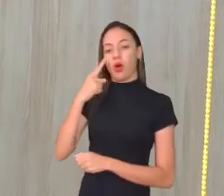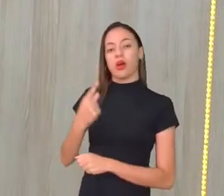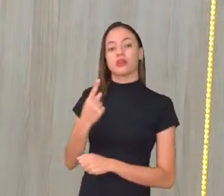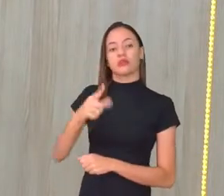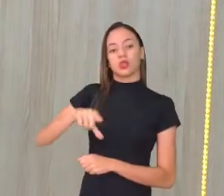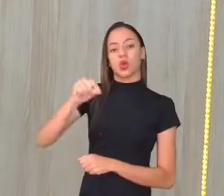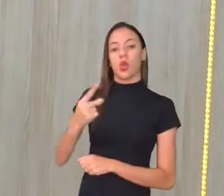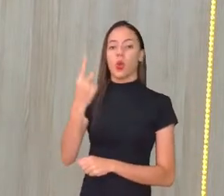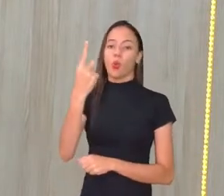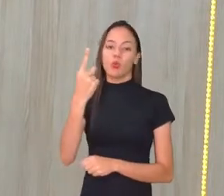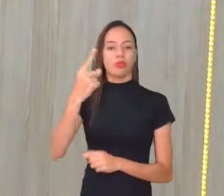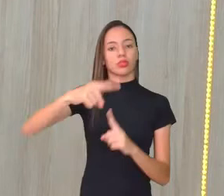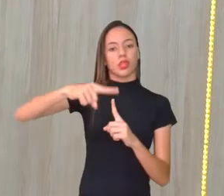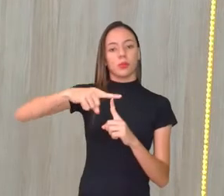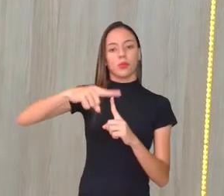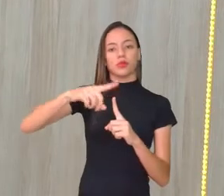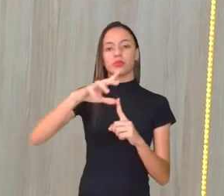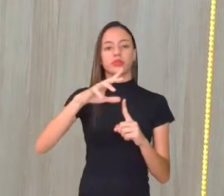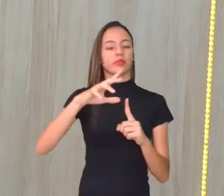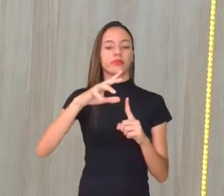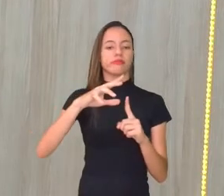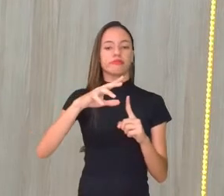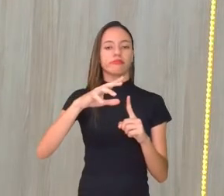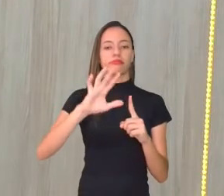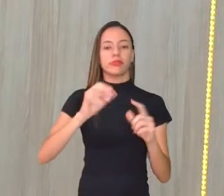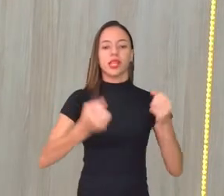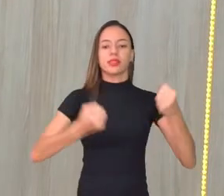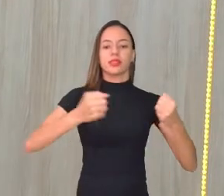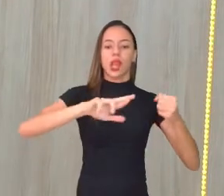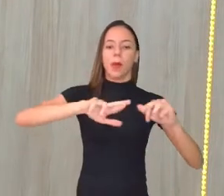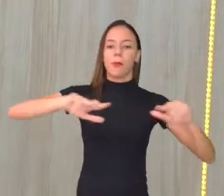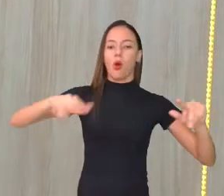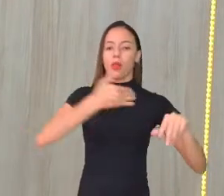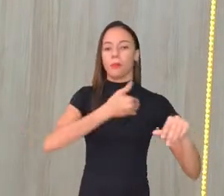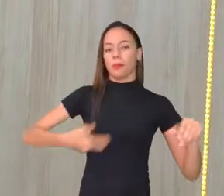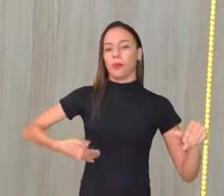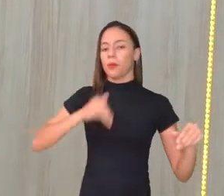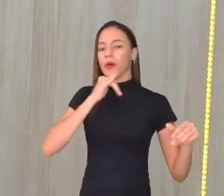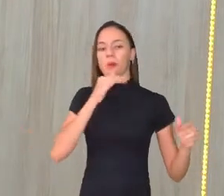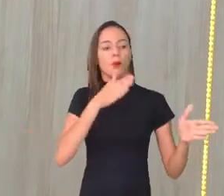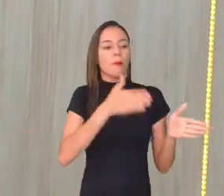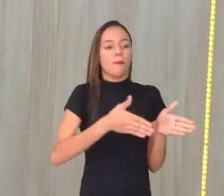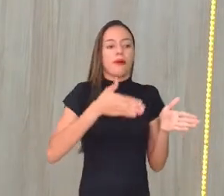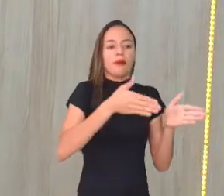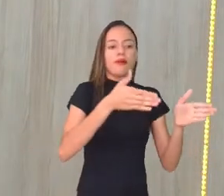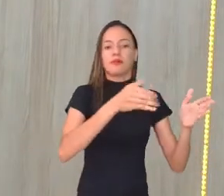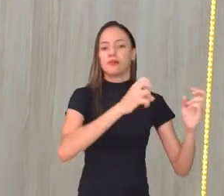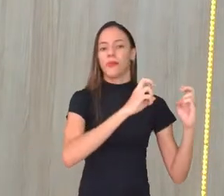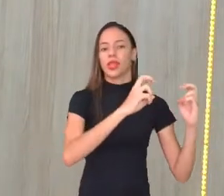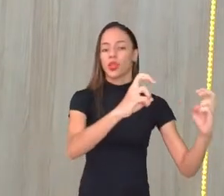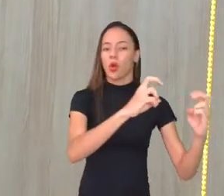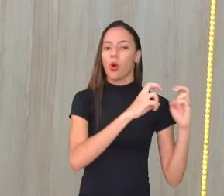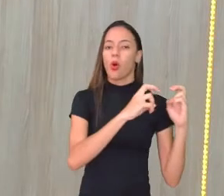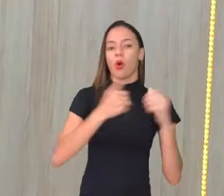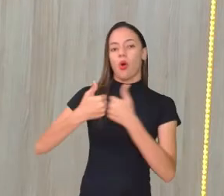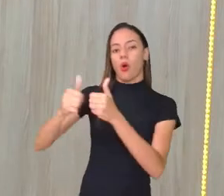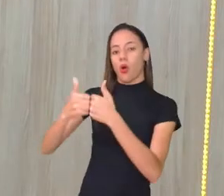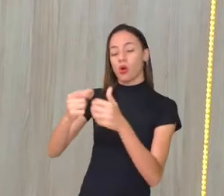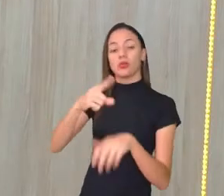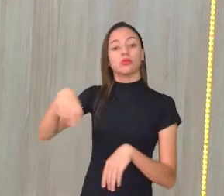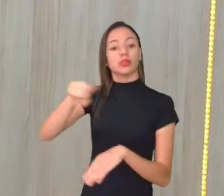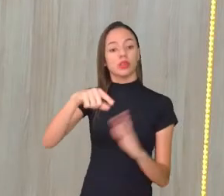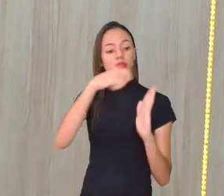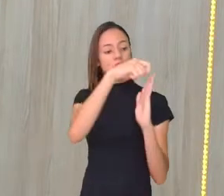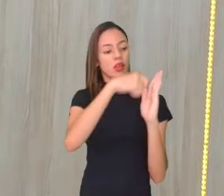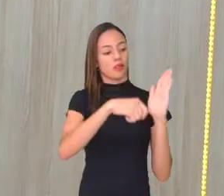qual for. Seja o metrô, seja o ônibus. Tem alguns transportes alternativos, né? E aí você vai fazer uma lista